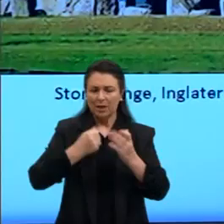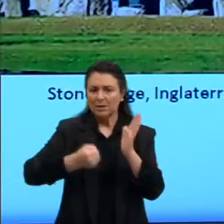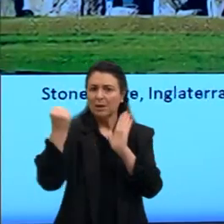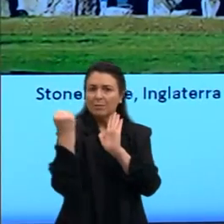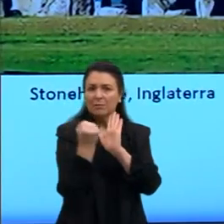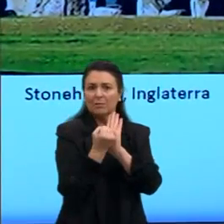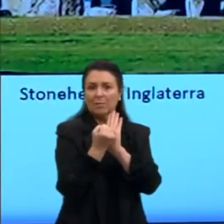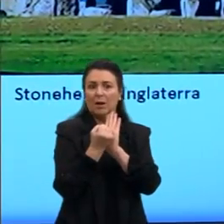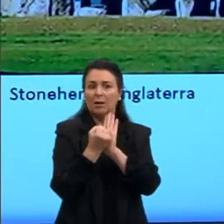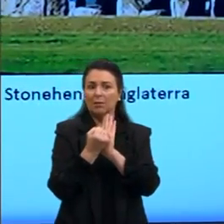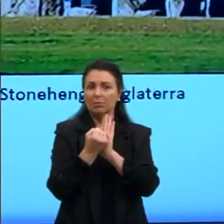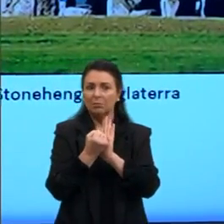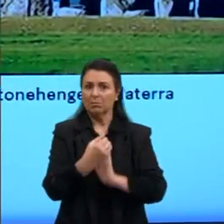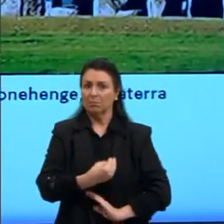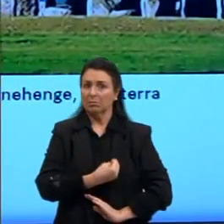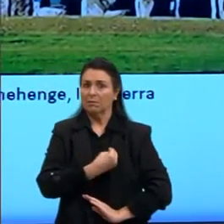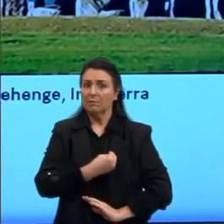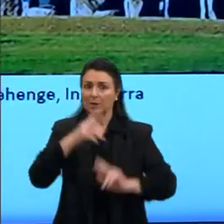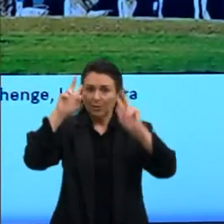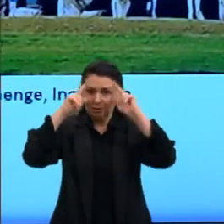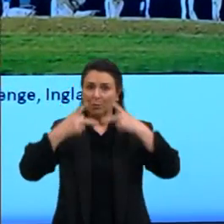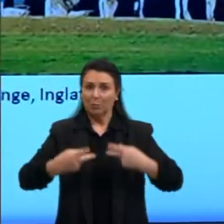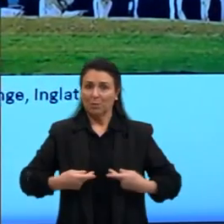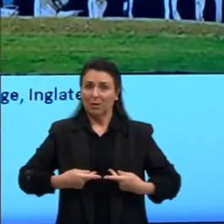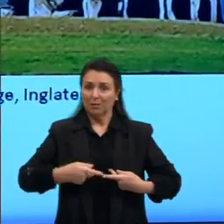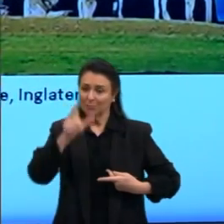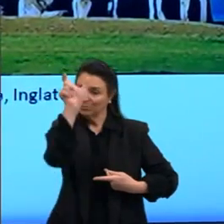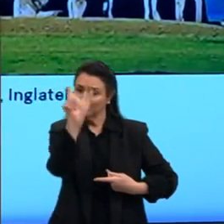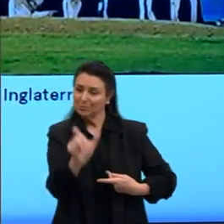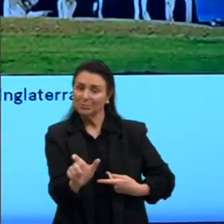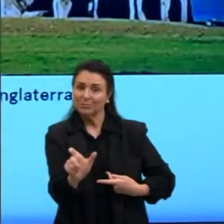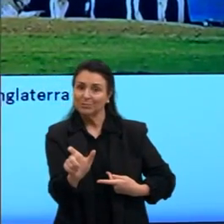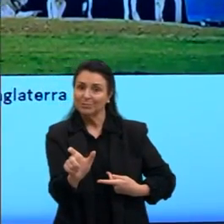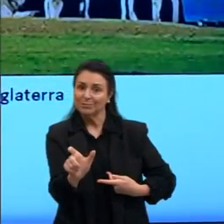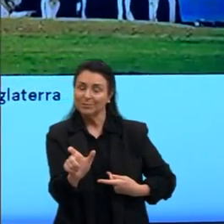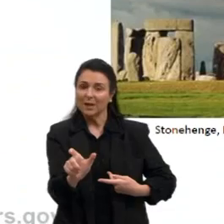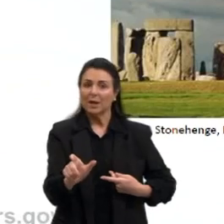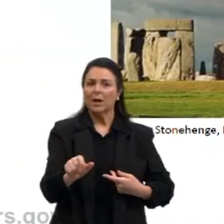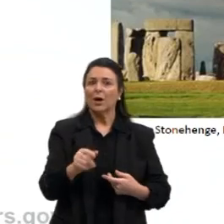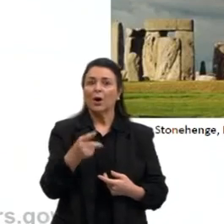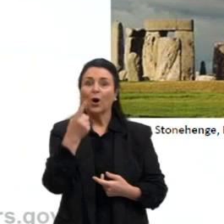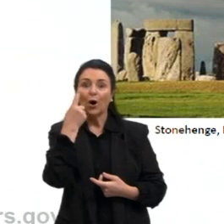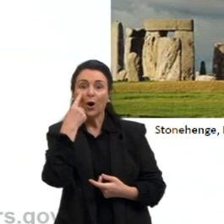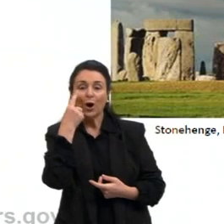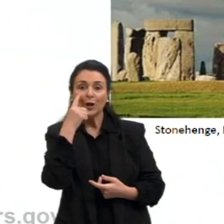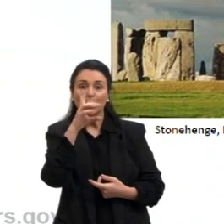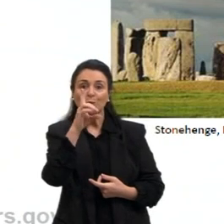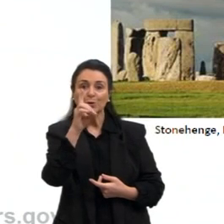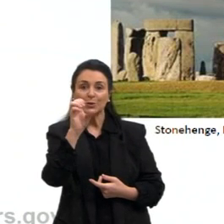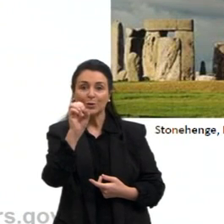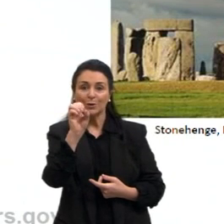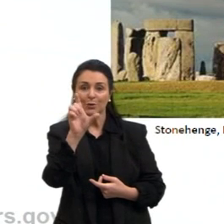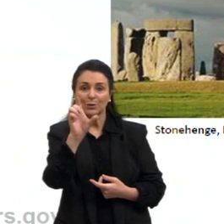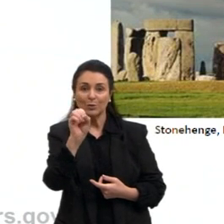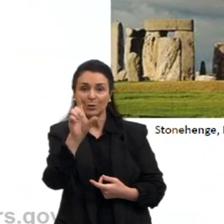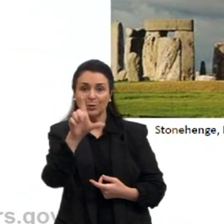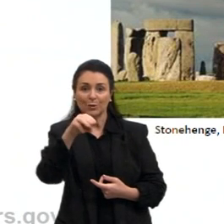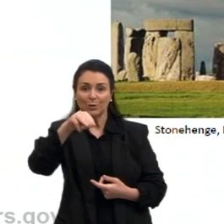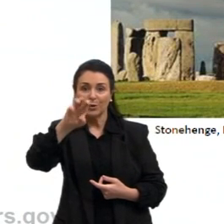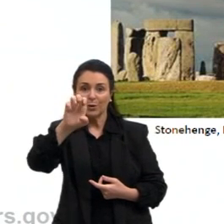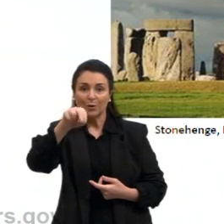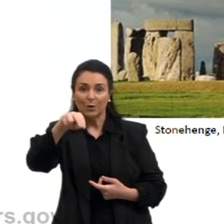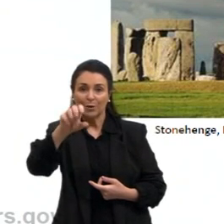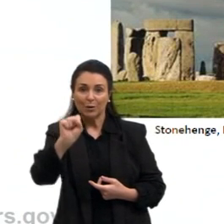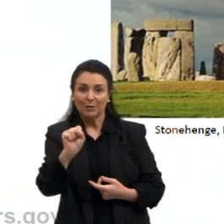existência humana. Olha lá, gente, como que é lá na Inglaterra, como que é os domens, como que são